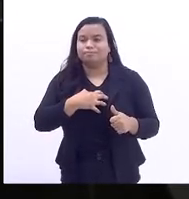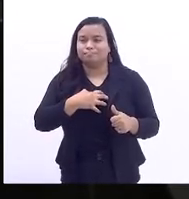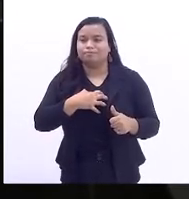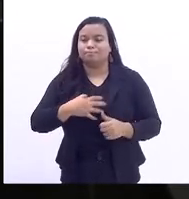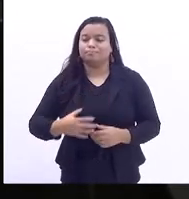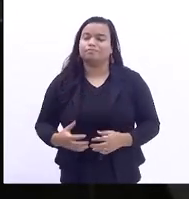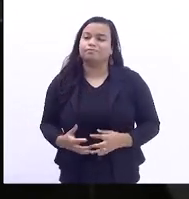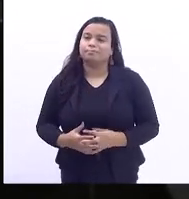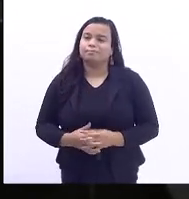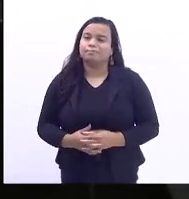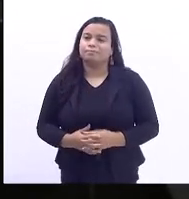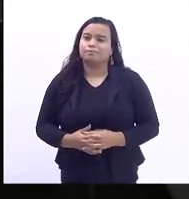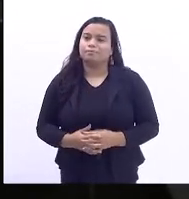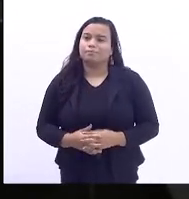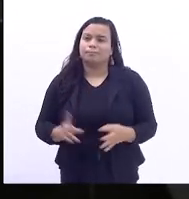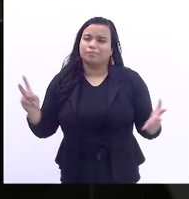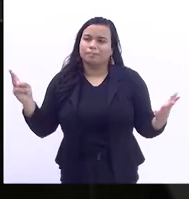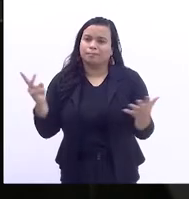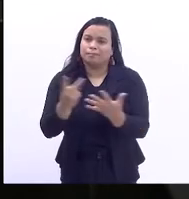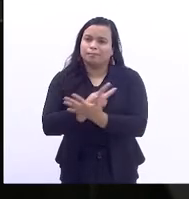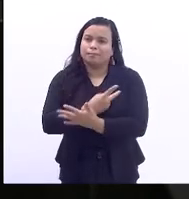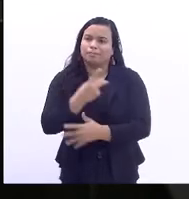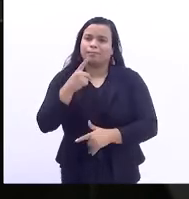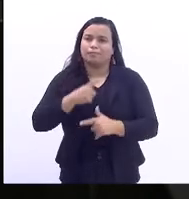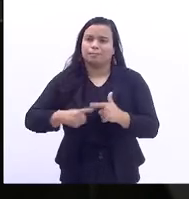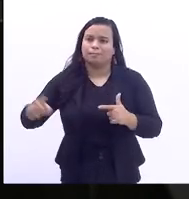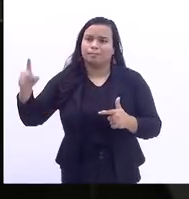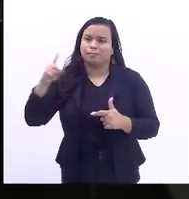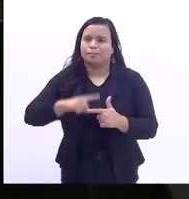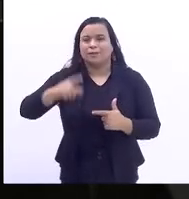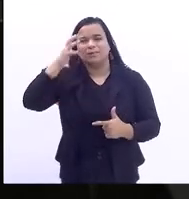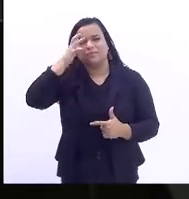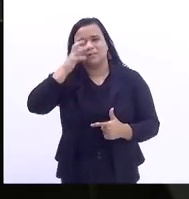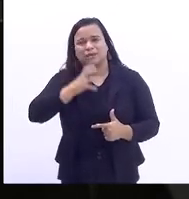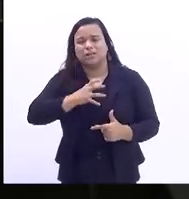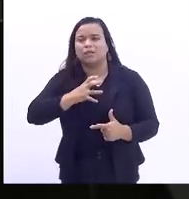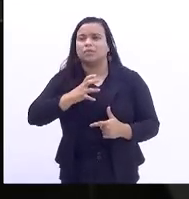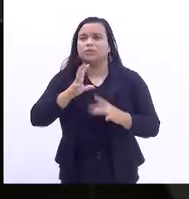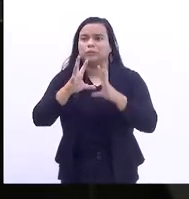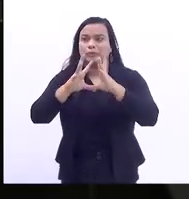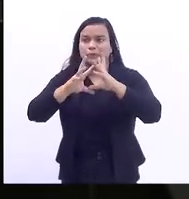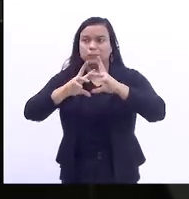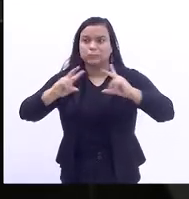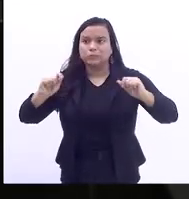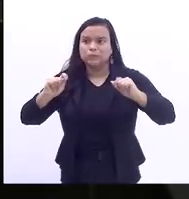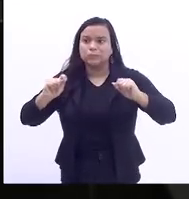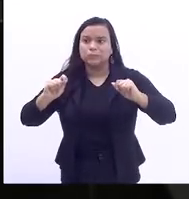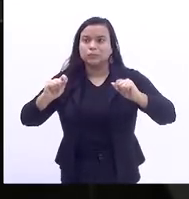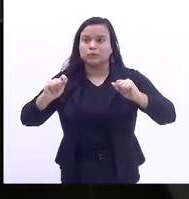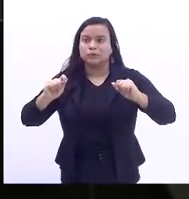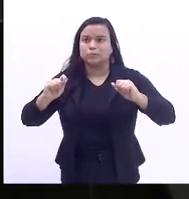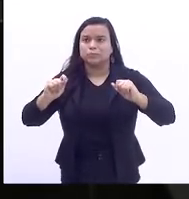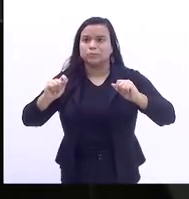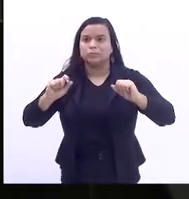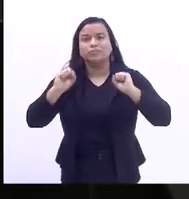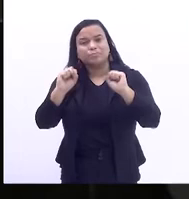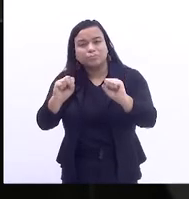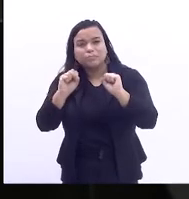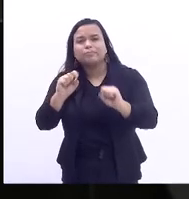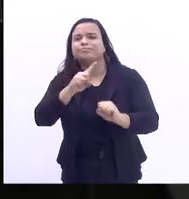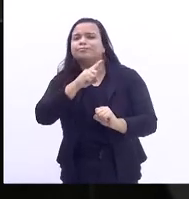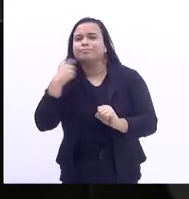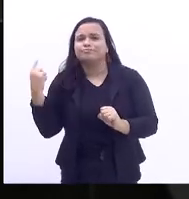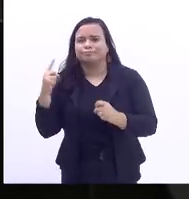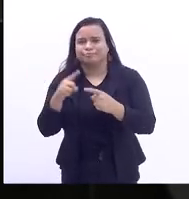essa tragédia, com desaparecimento e, possivelmente, morte